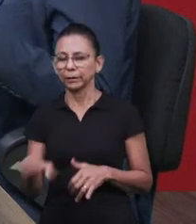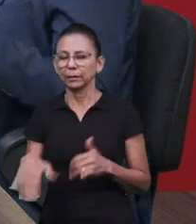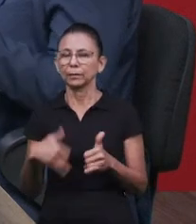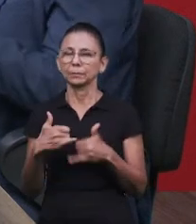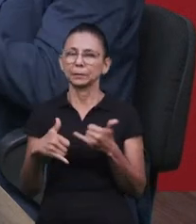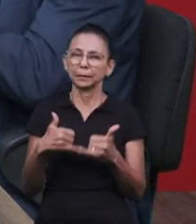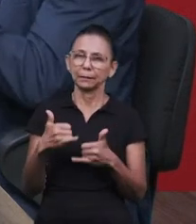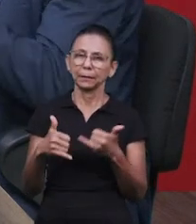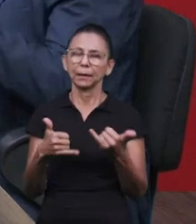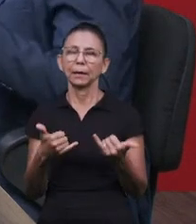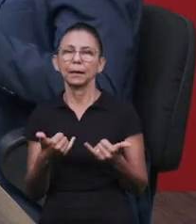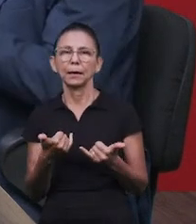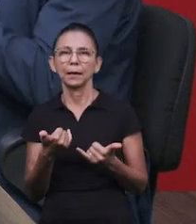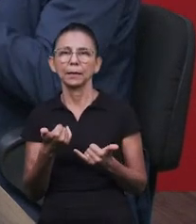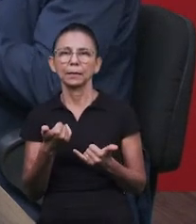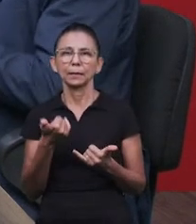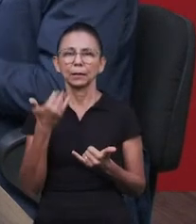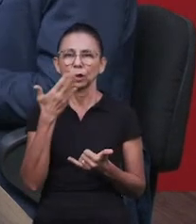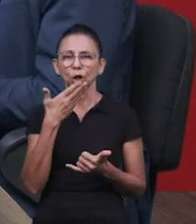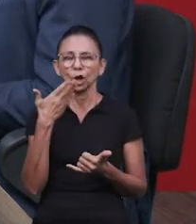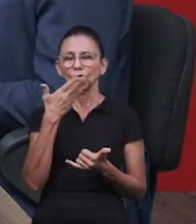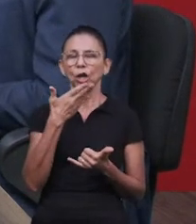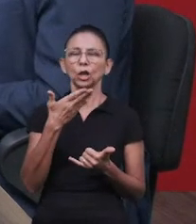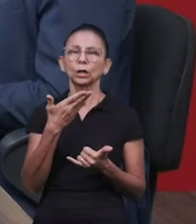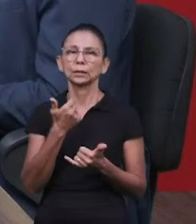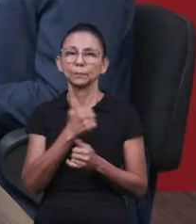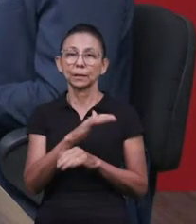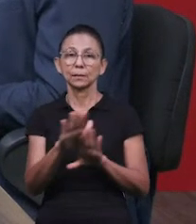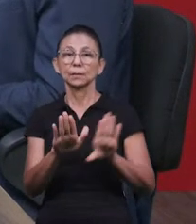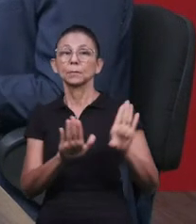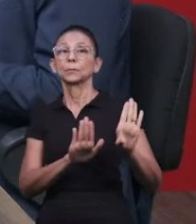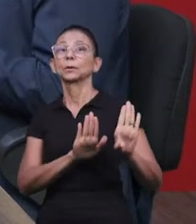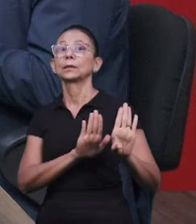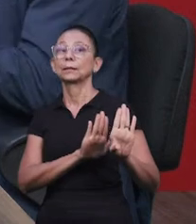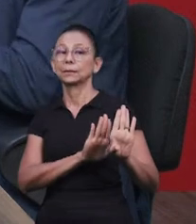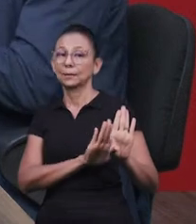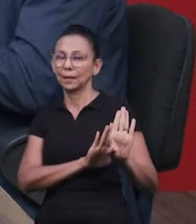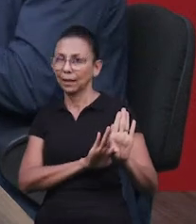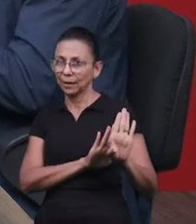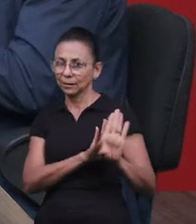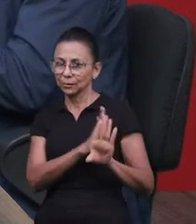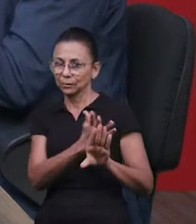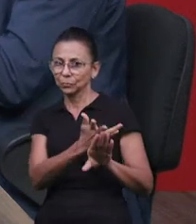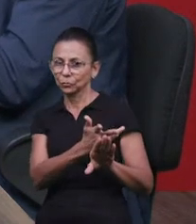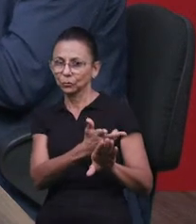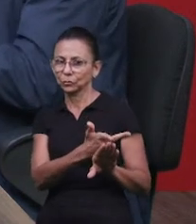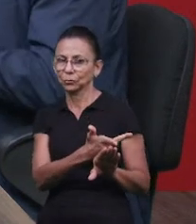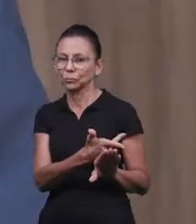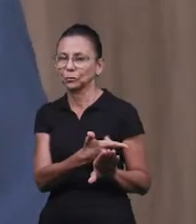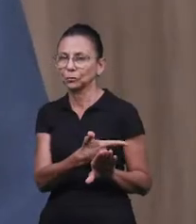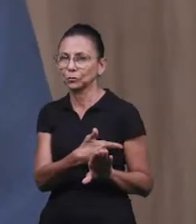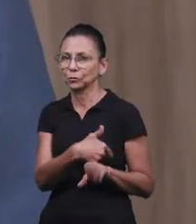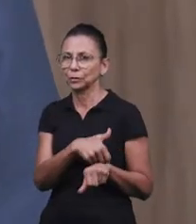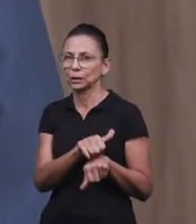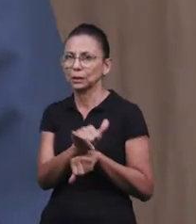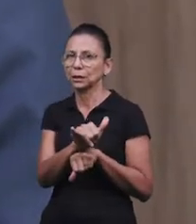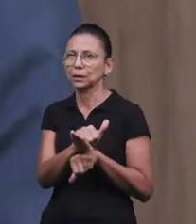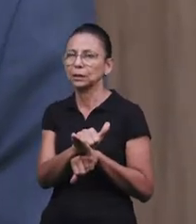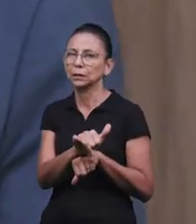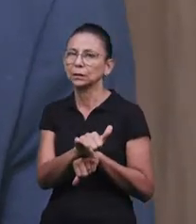como falou, guloseima, aquelas travessuras, aquele negócio, mas por trás. É o o apóstolo Paulo fala, apóstolo Paulo fala das vãs sutilezas.